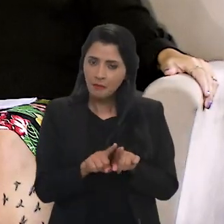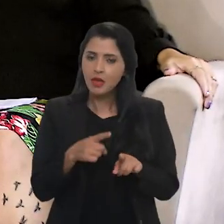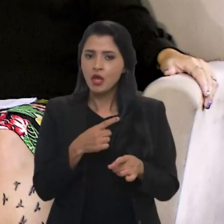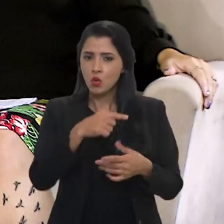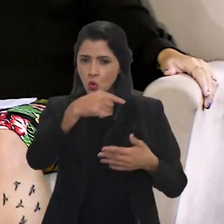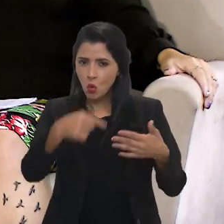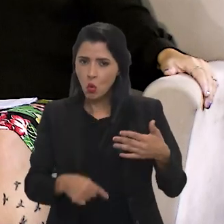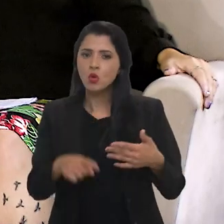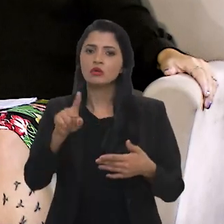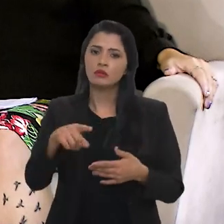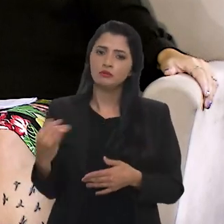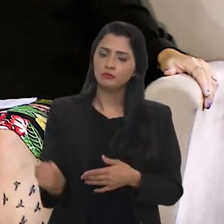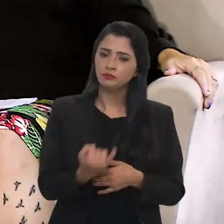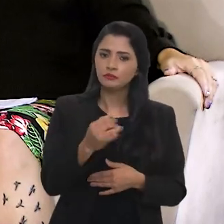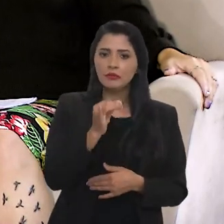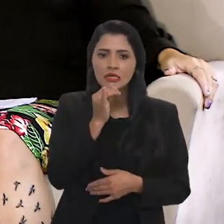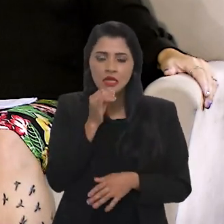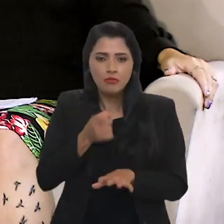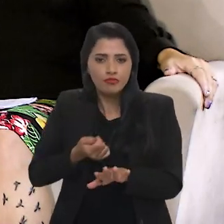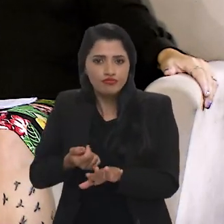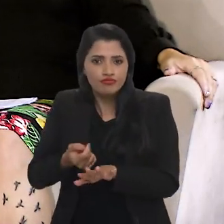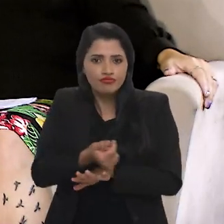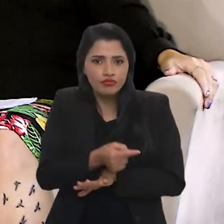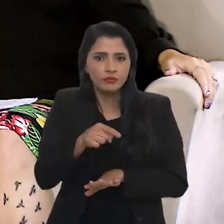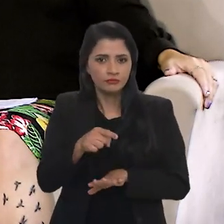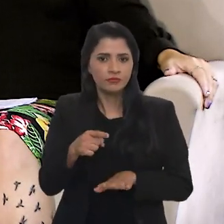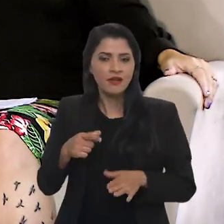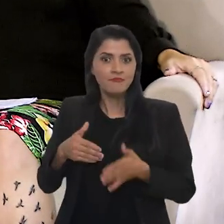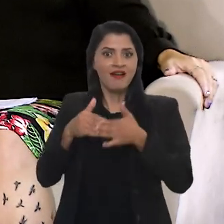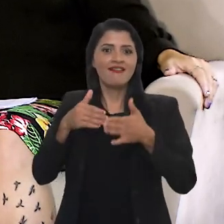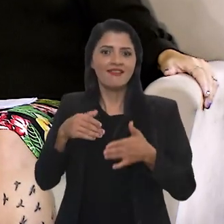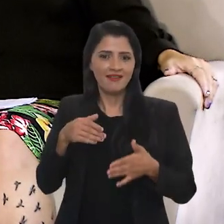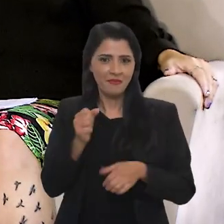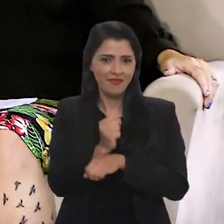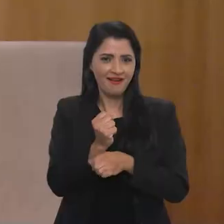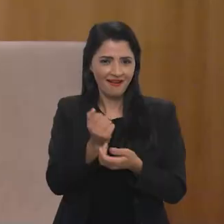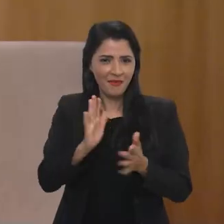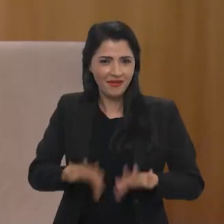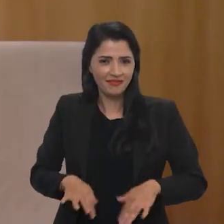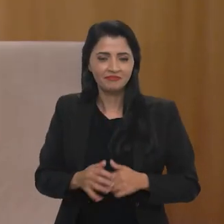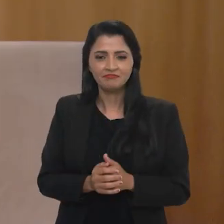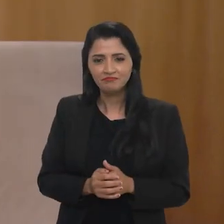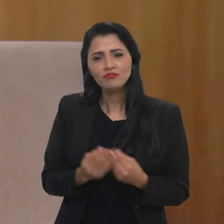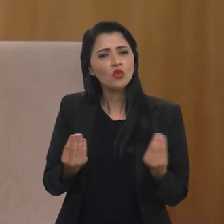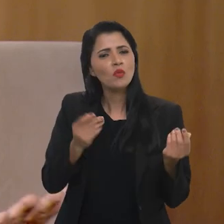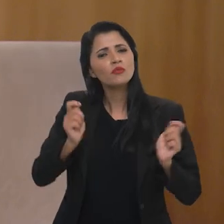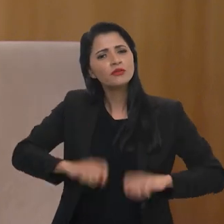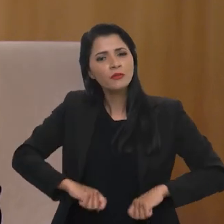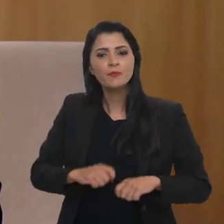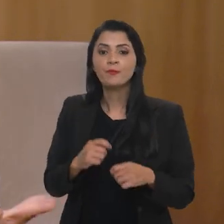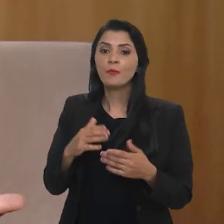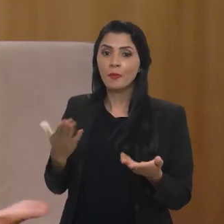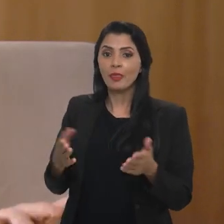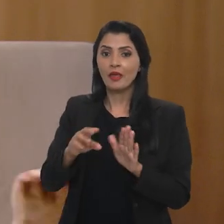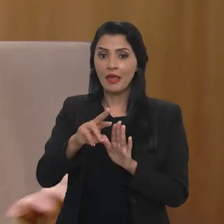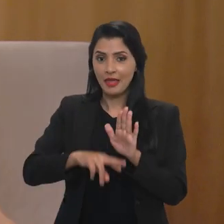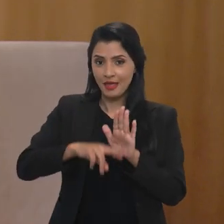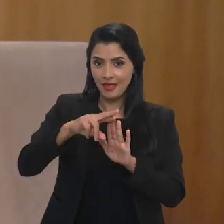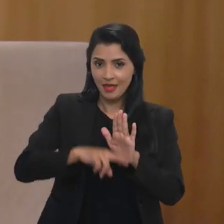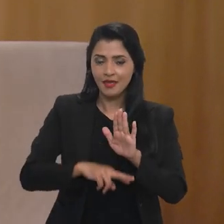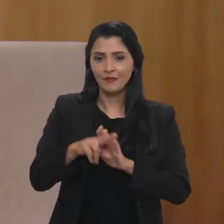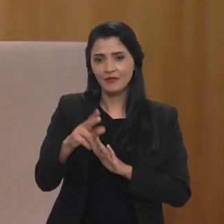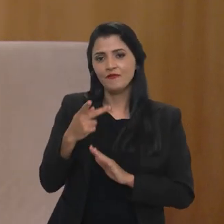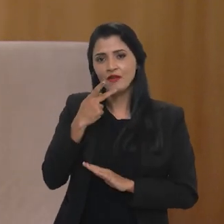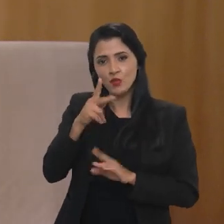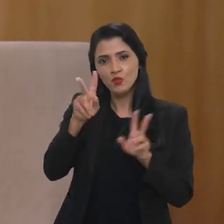impedindo questões que são tão fundamentais como fake news. Como é possível? Então, a questão da regulamentação, a gente está falando de liberdade